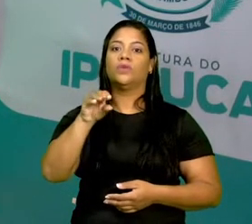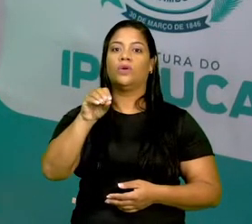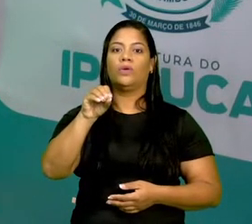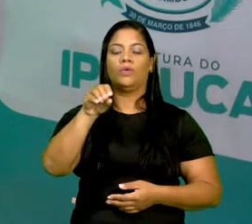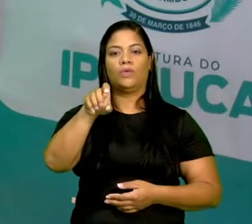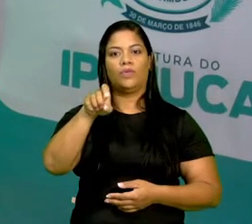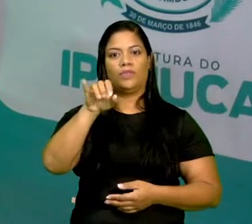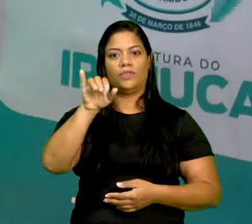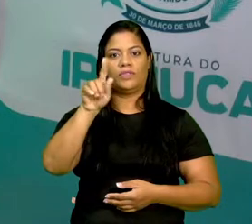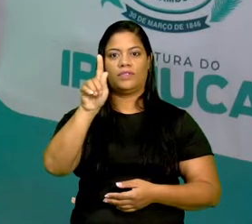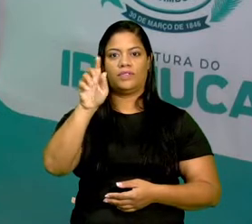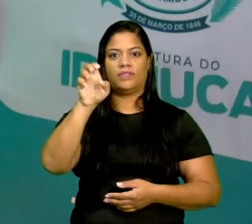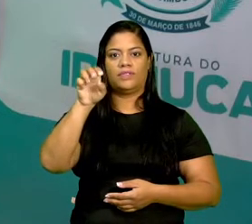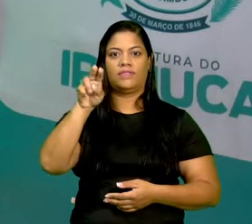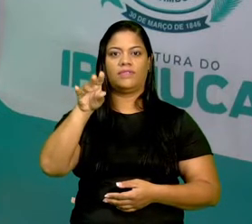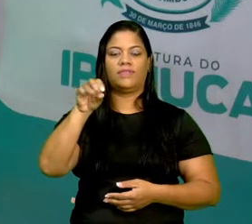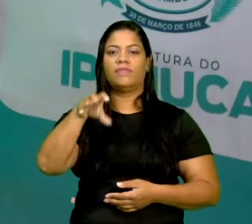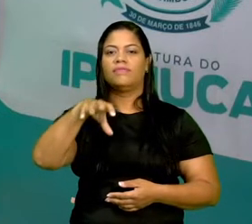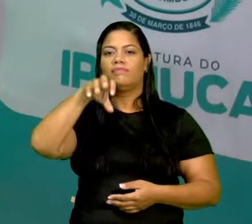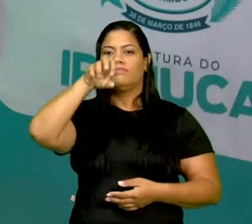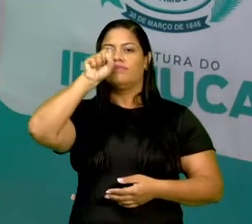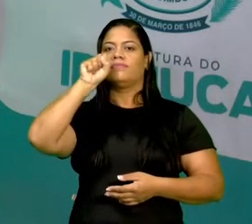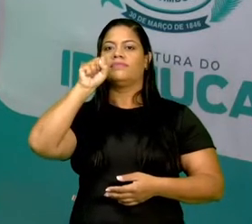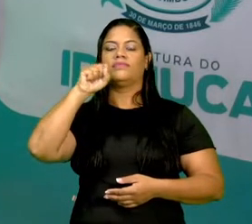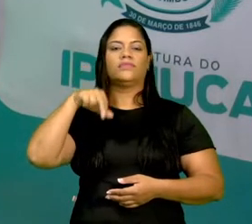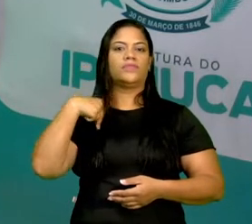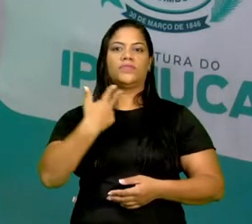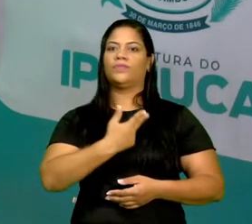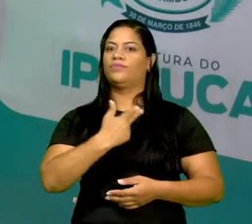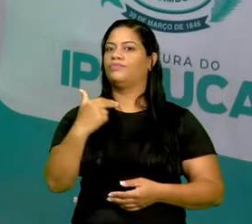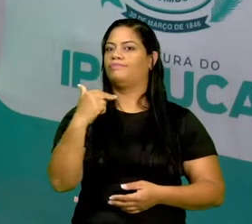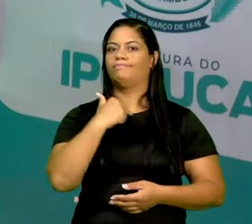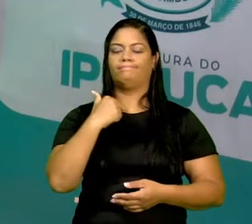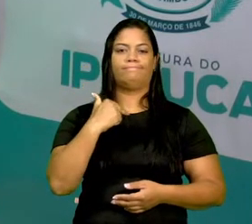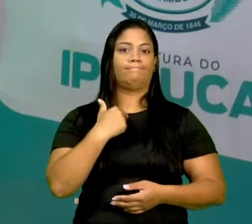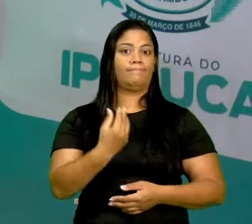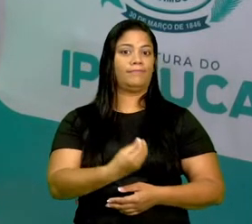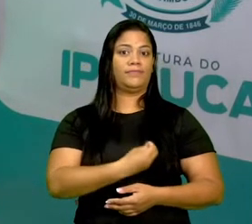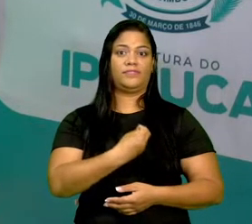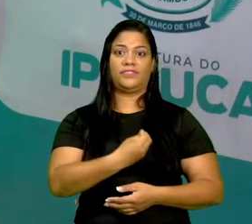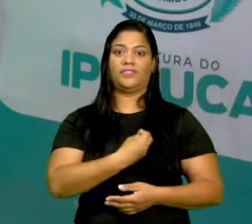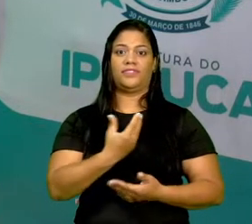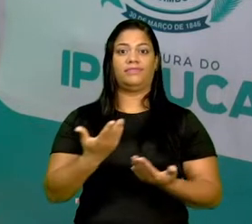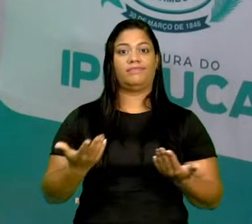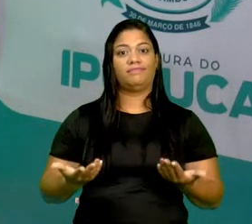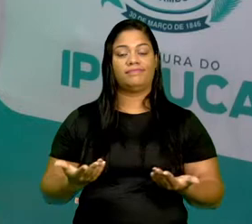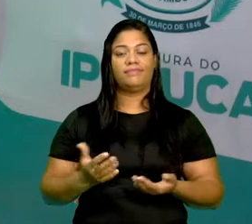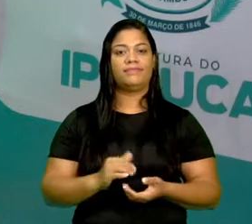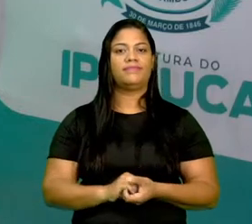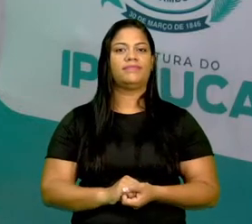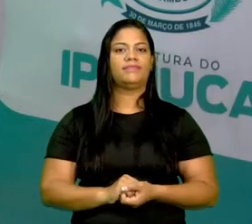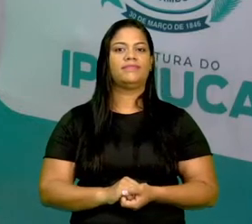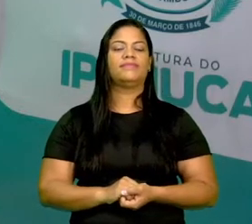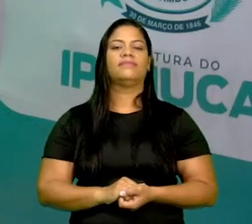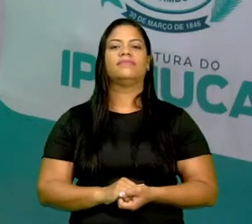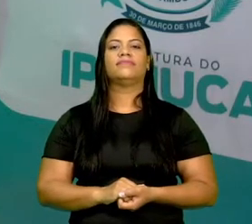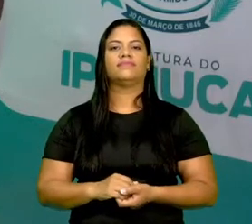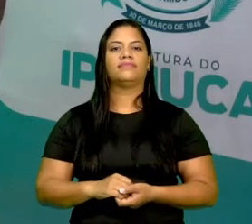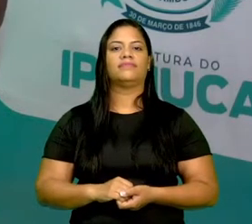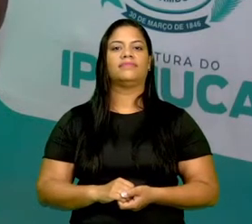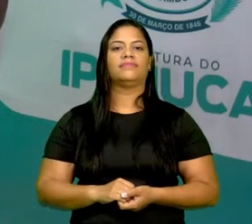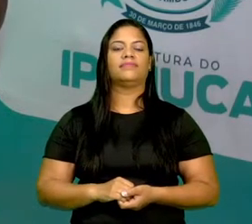nós seríamos incapazes de nos mantermos vivos. Então, o oxigênio